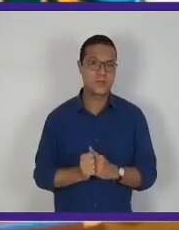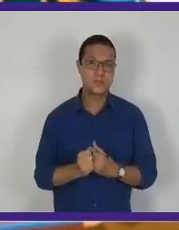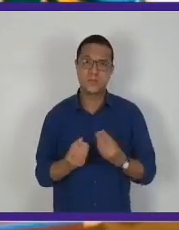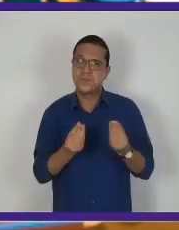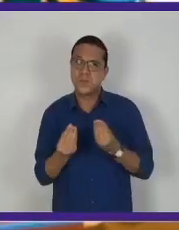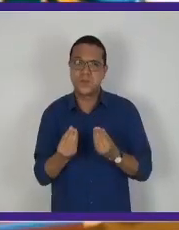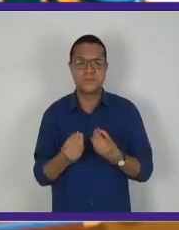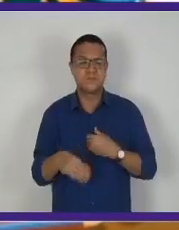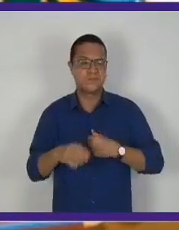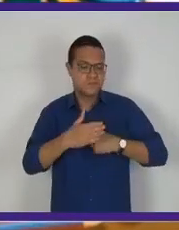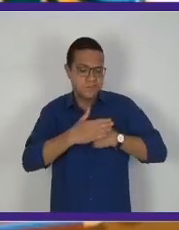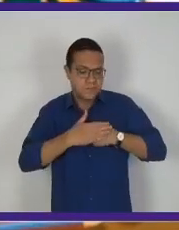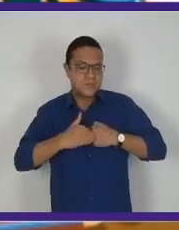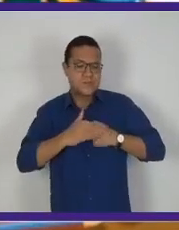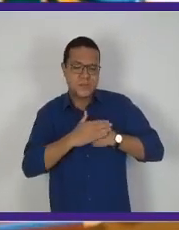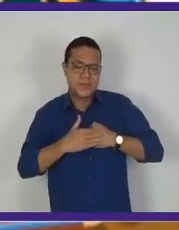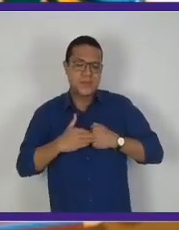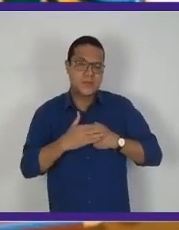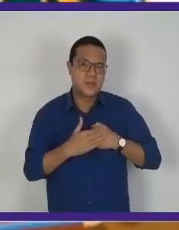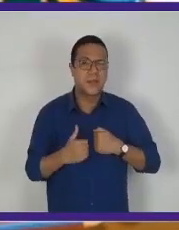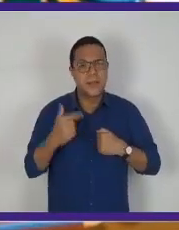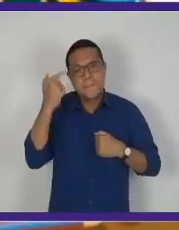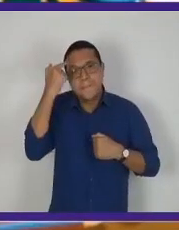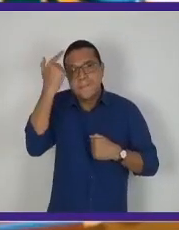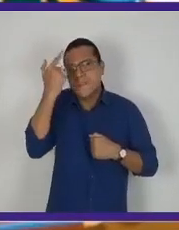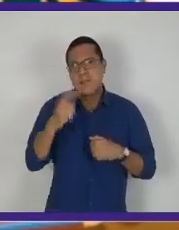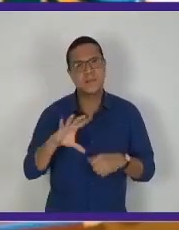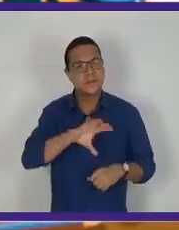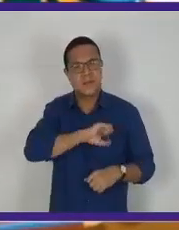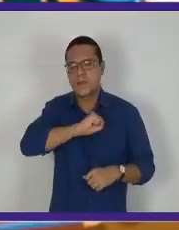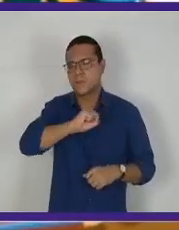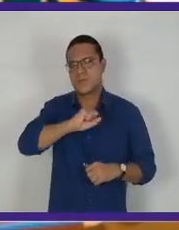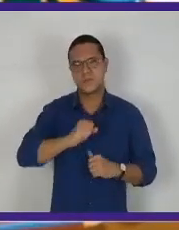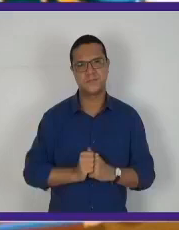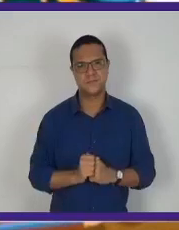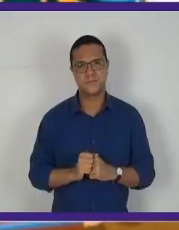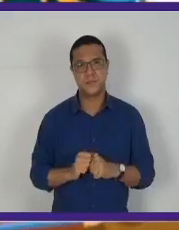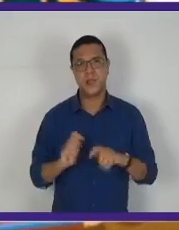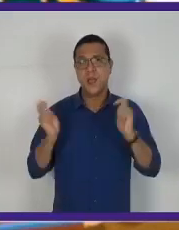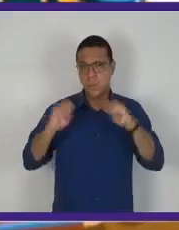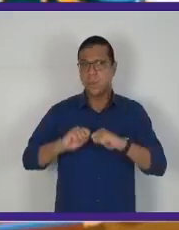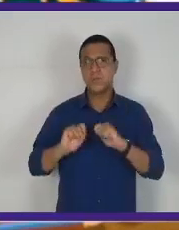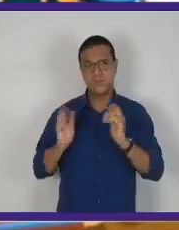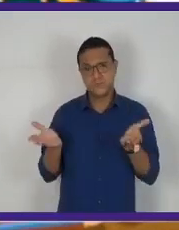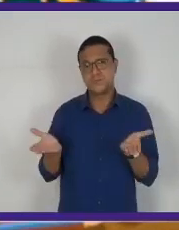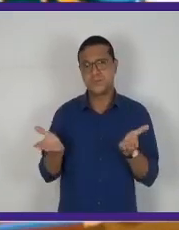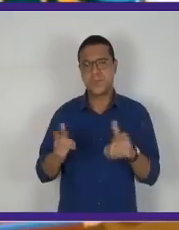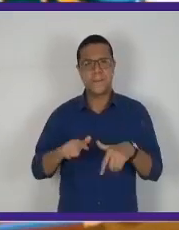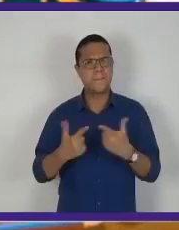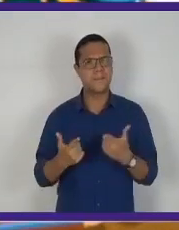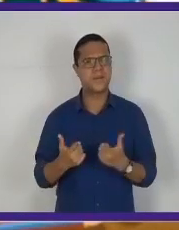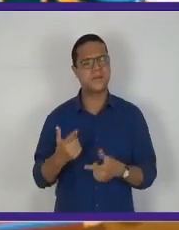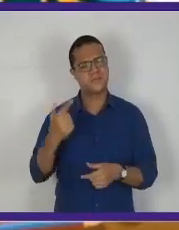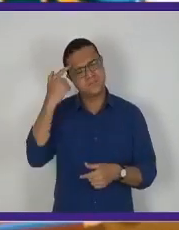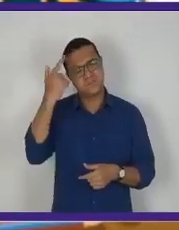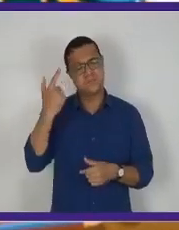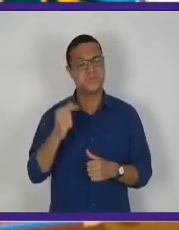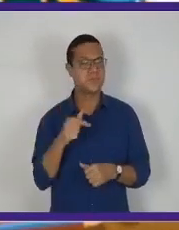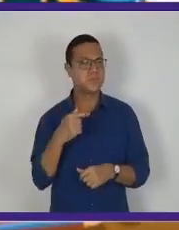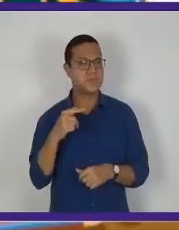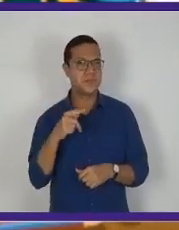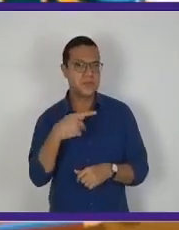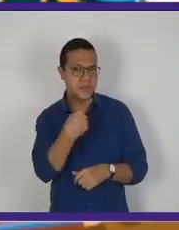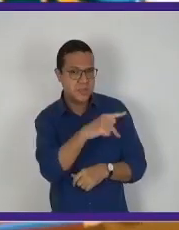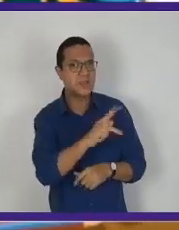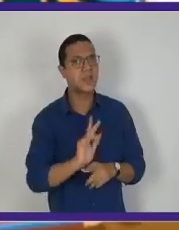delicado, tão atencioso, que ela está pensando que ele está apaixonado. Ele pode até estar, mas eu acho que é a impressão